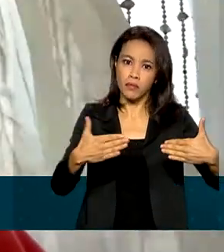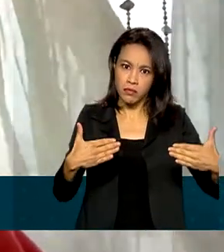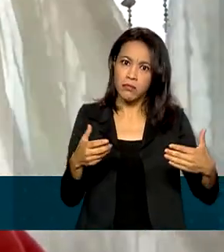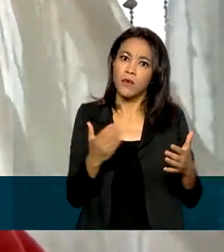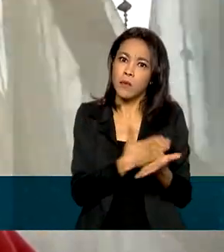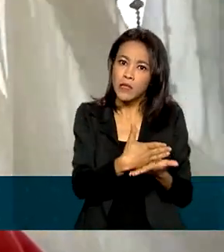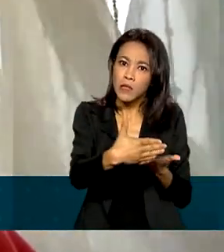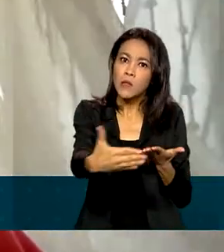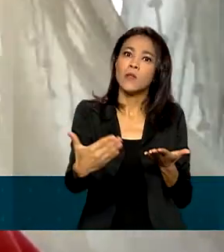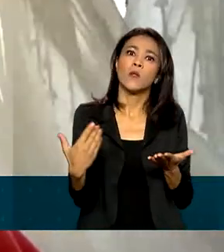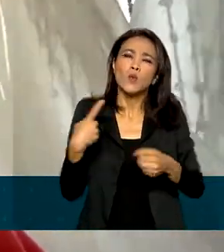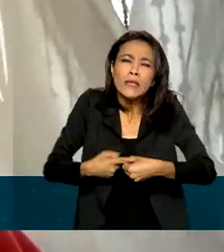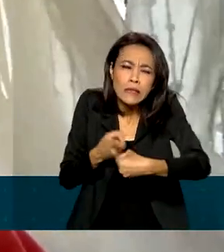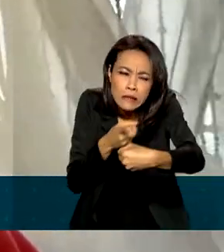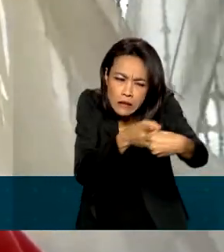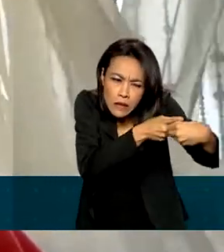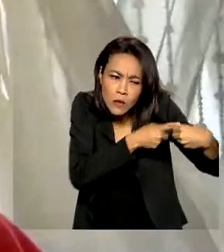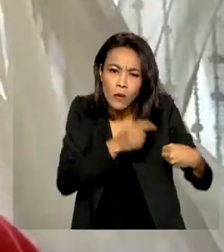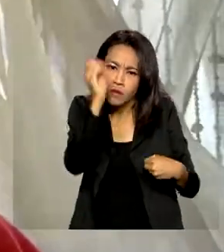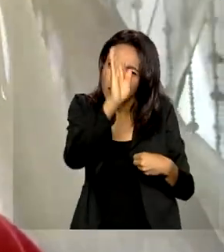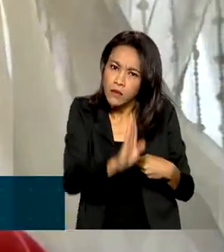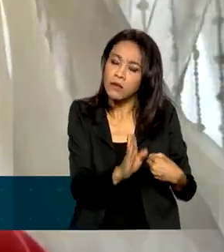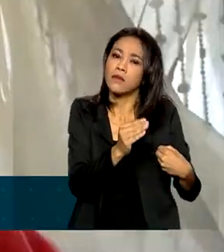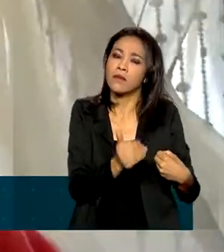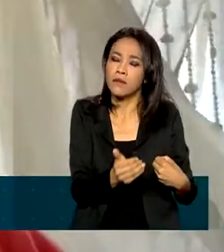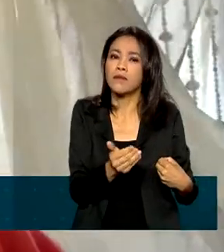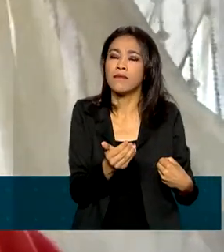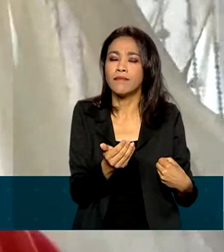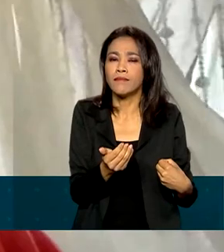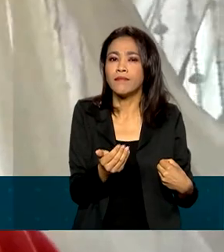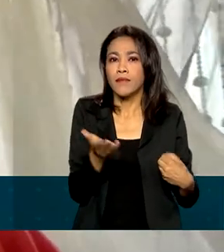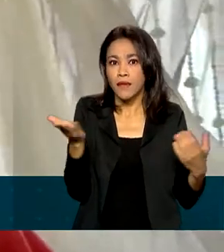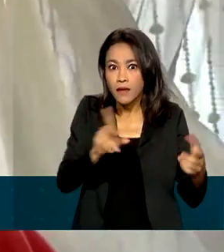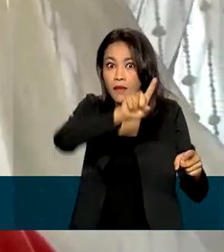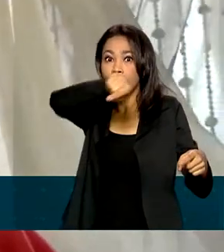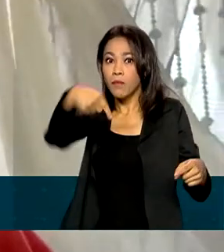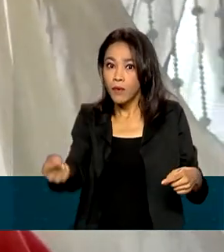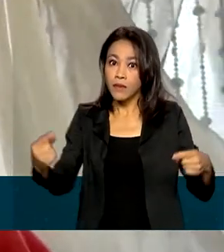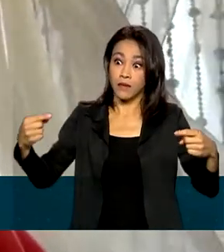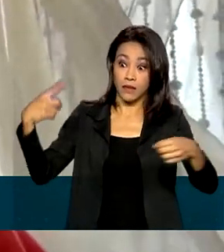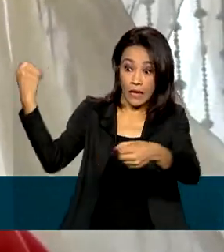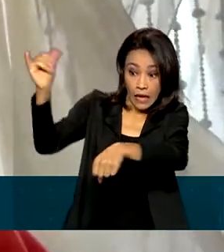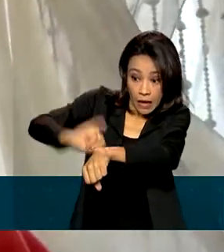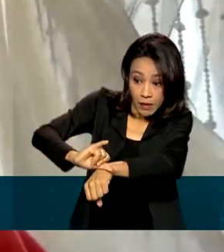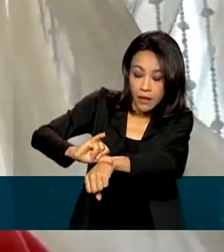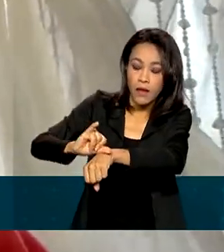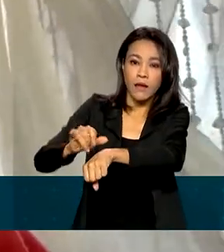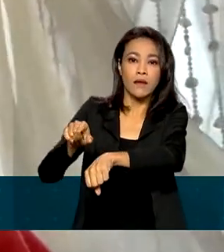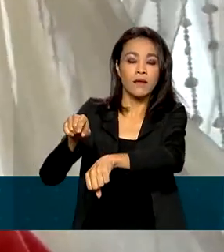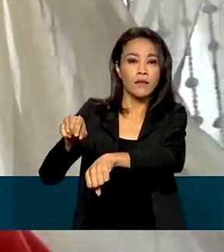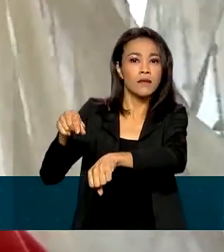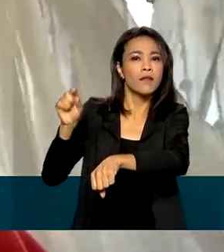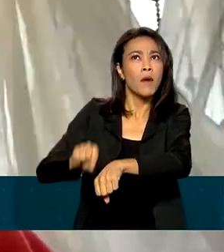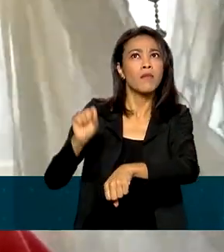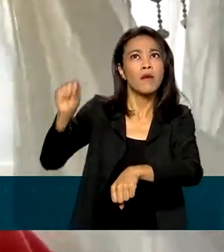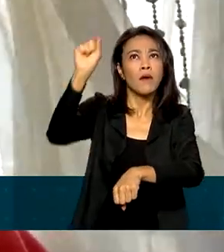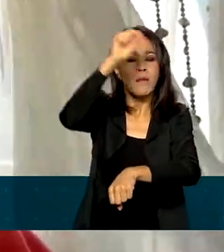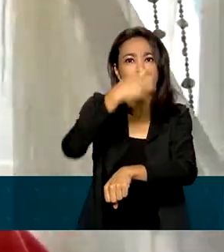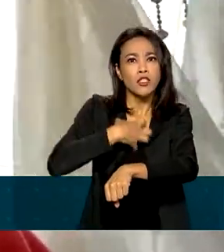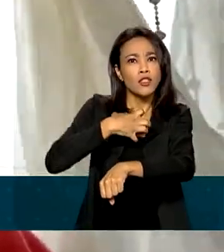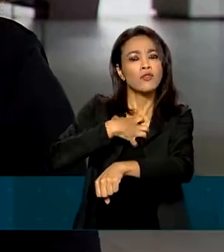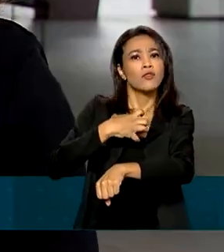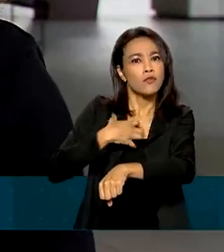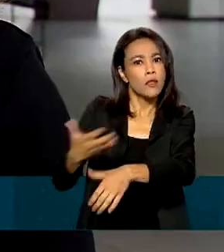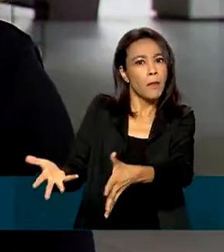de interior do Brasil. Inicialmente, depois as capitais começaram a sentir de maneira mais rápida esse